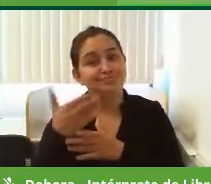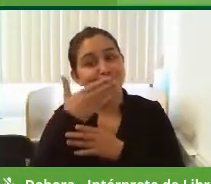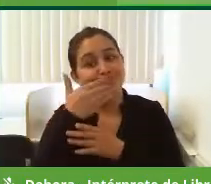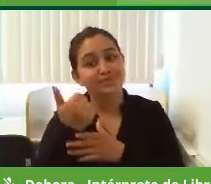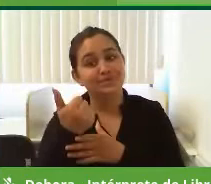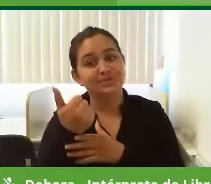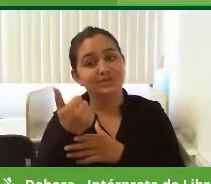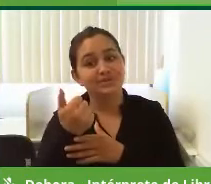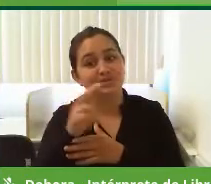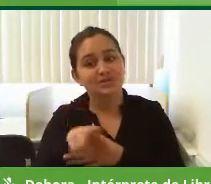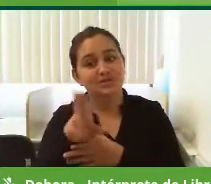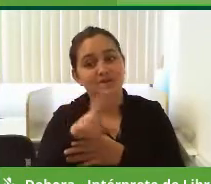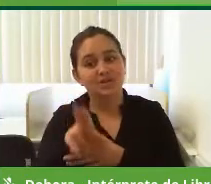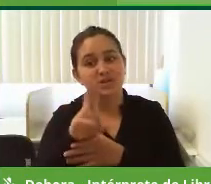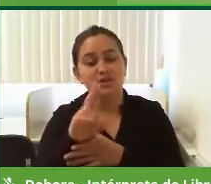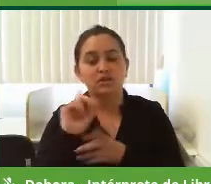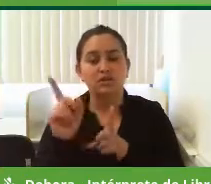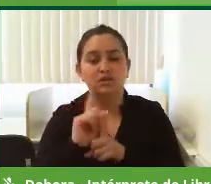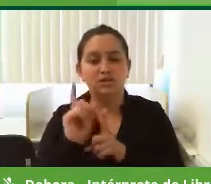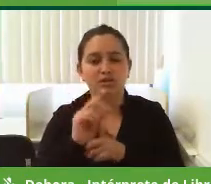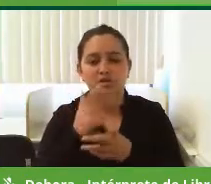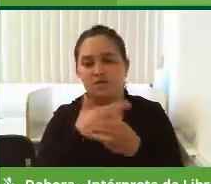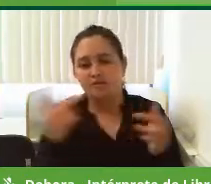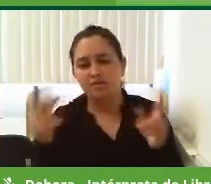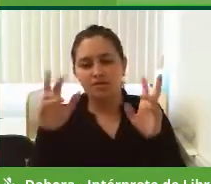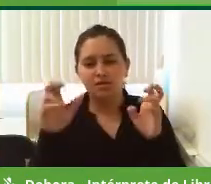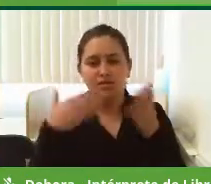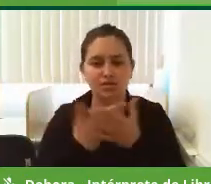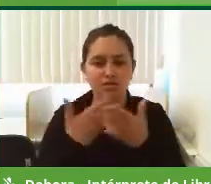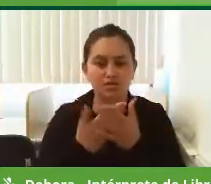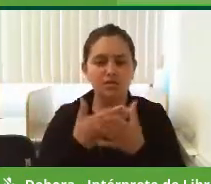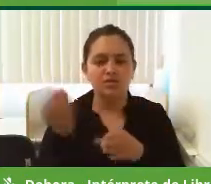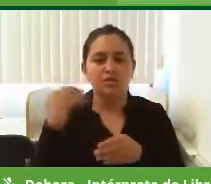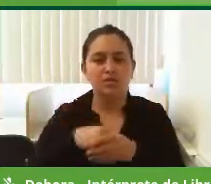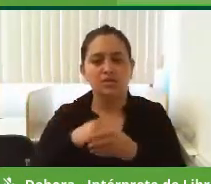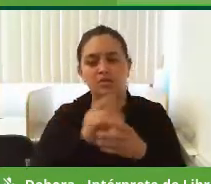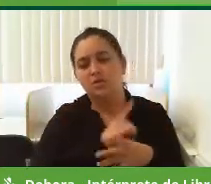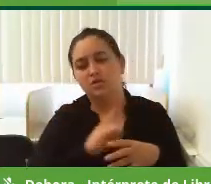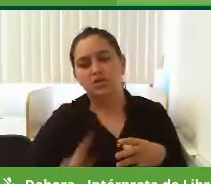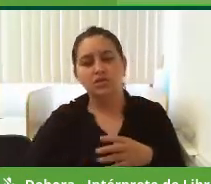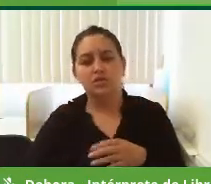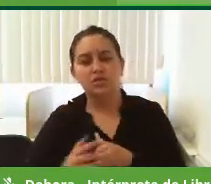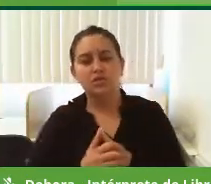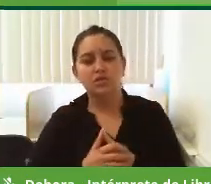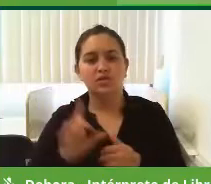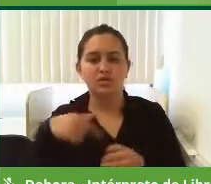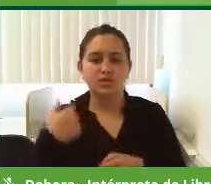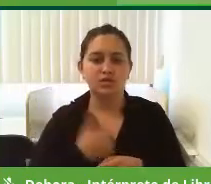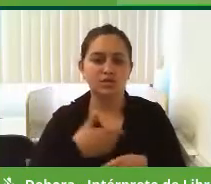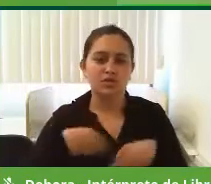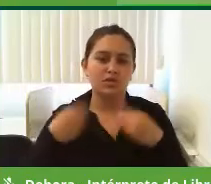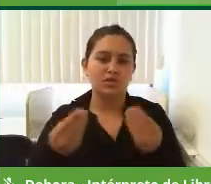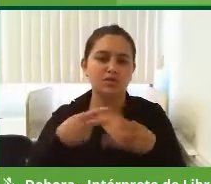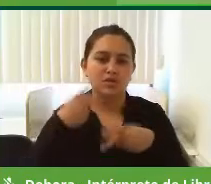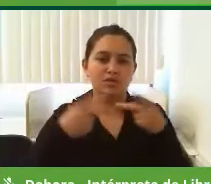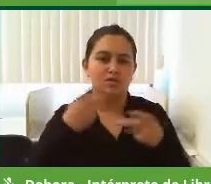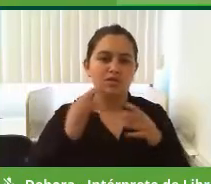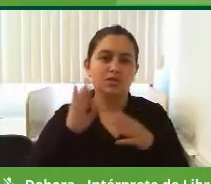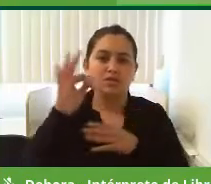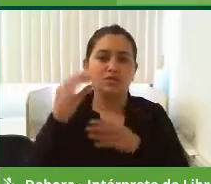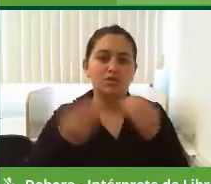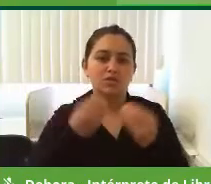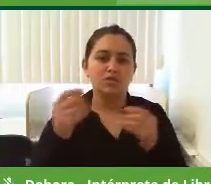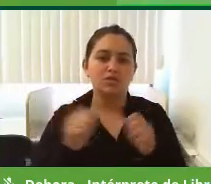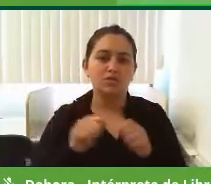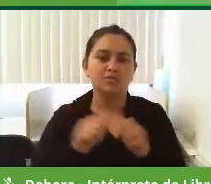para o usuário. Então, tem várias questões que nós estamos estudando dentro do nosso plano de governo ainda, professor, que nós vamos ainda dizer para frente como é que nós vamos